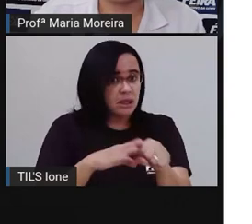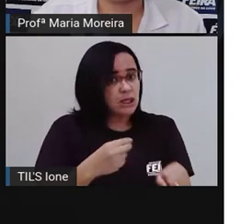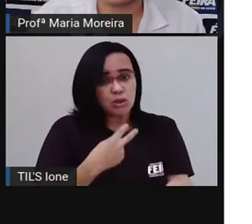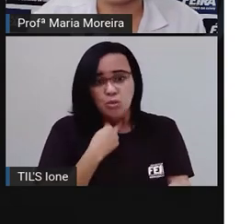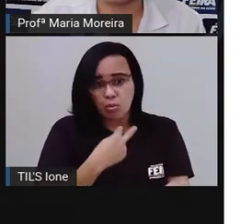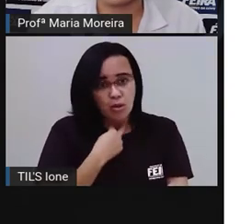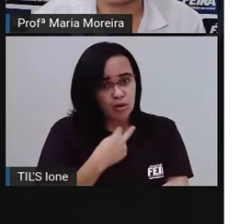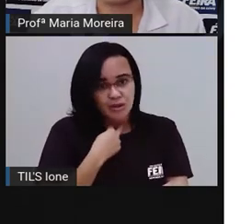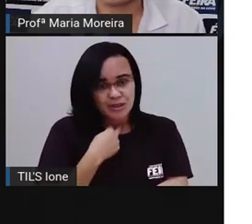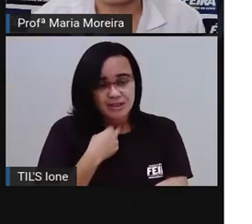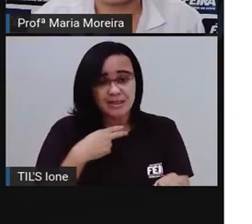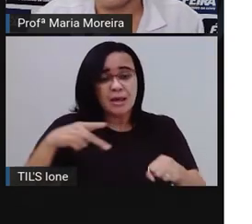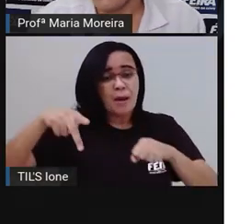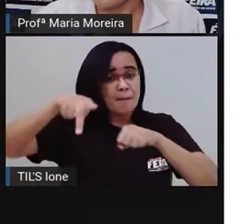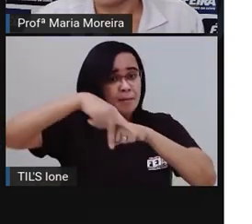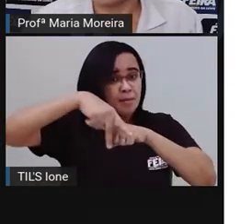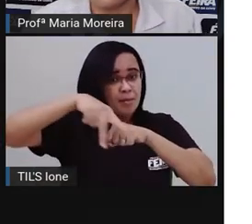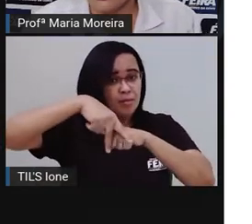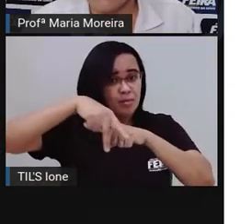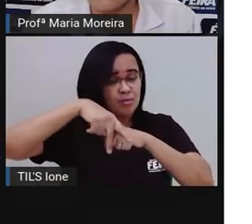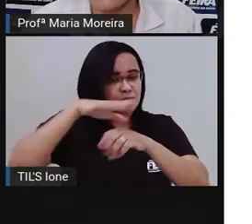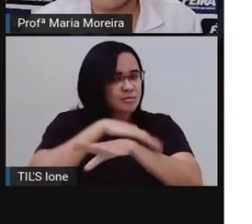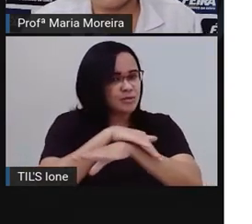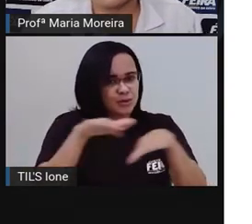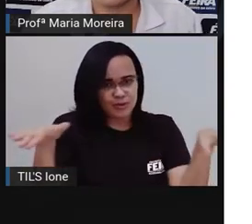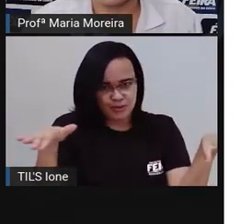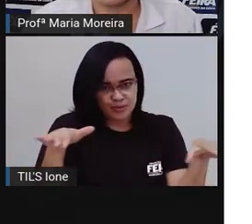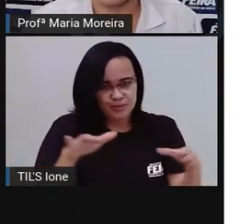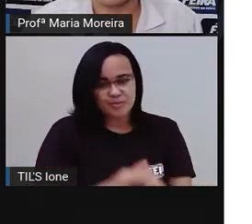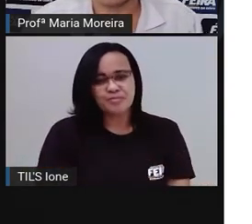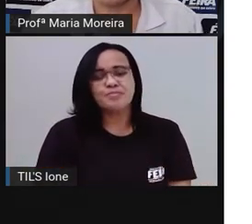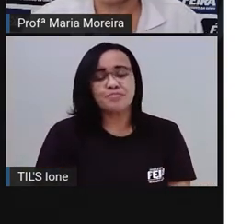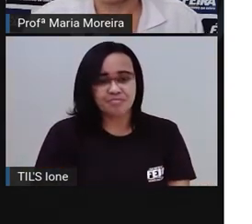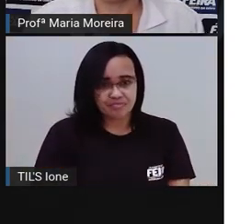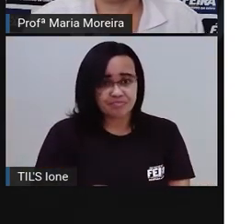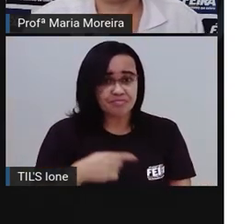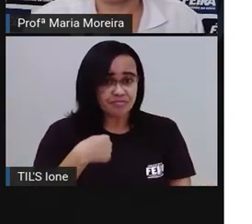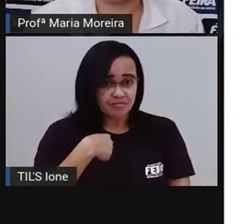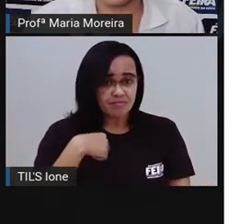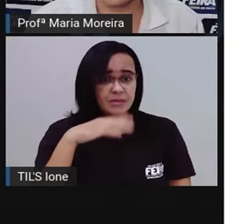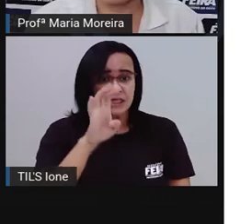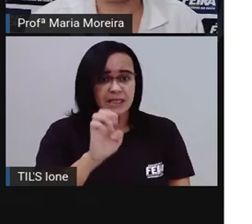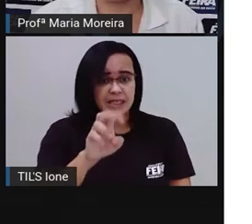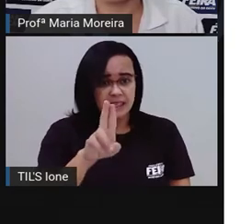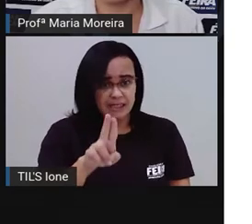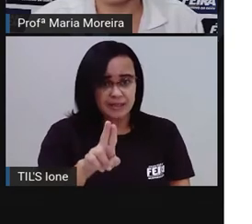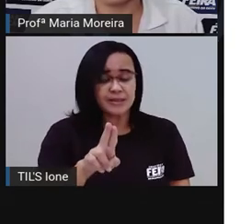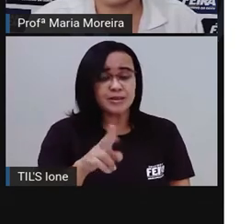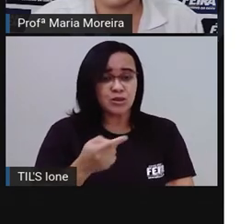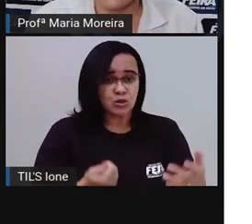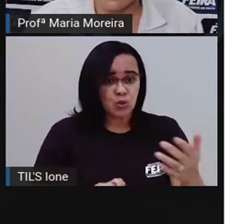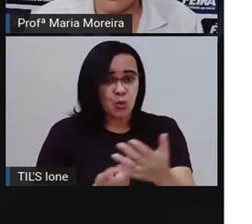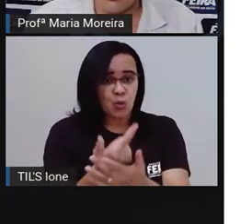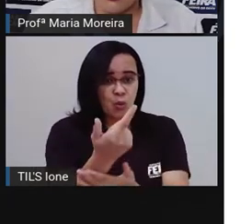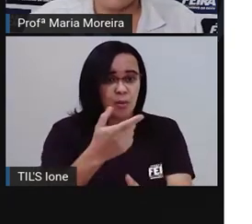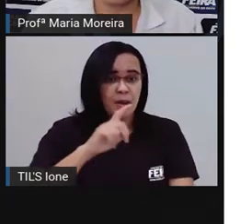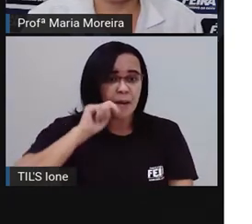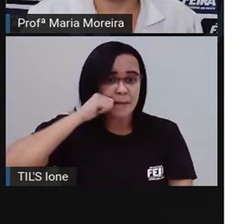nosso joguinho trata de quê? De pronome. Então, vai ser quem? Eu. Fui comprar pão.